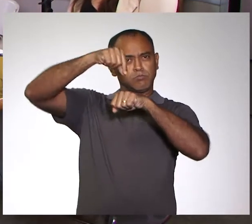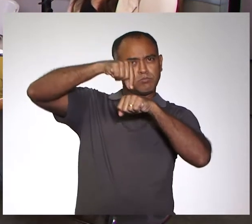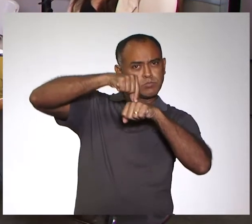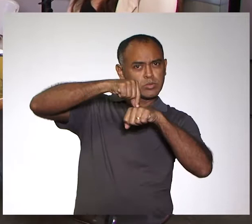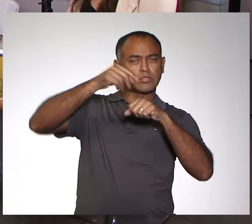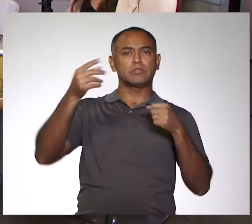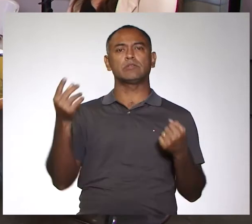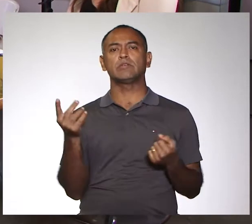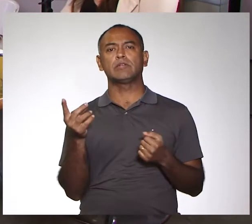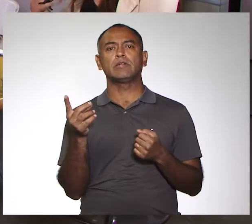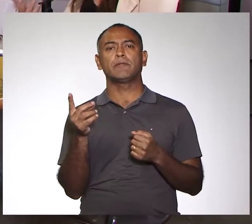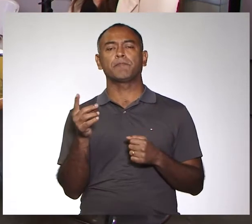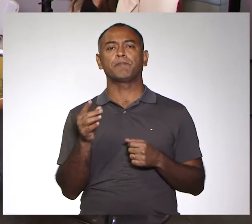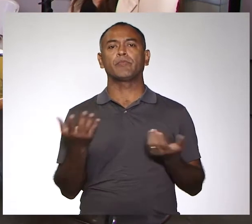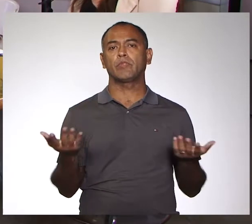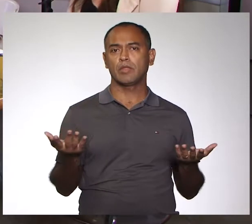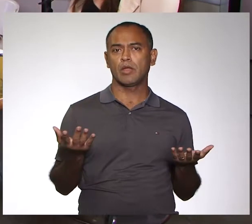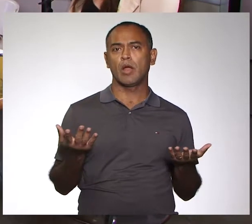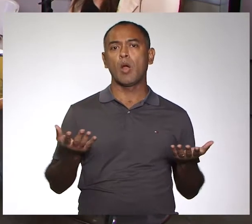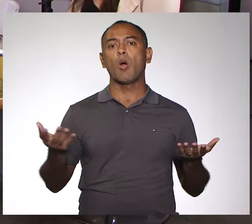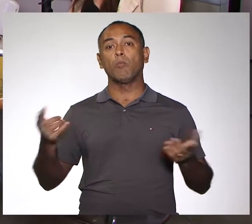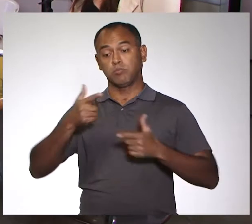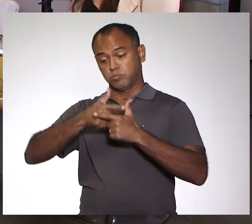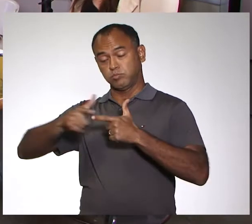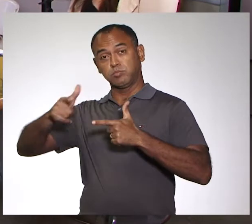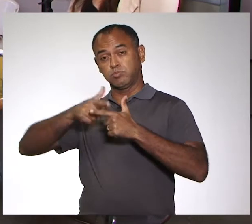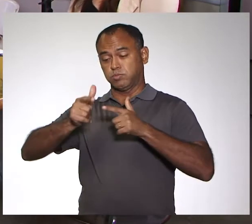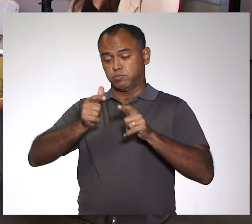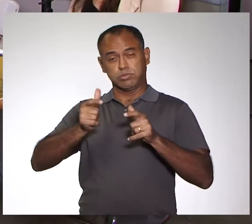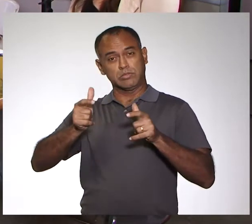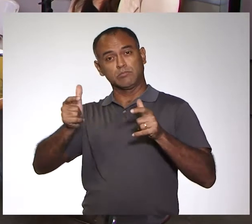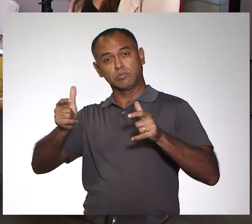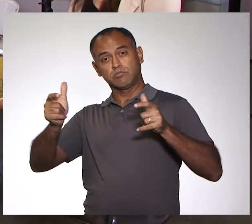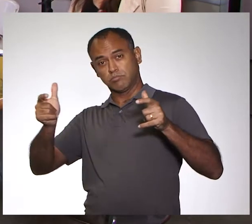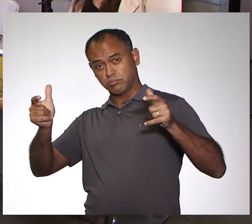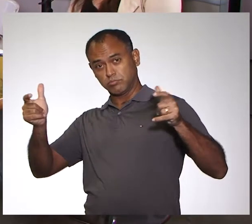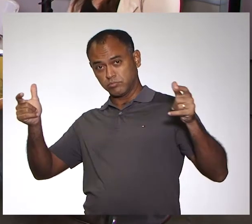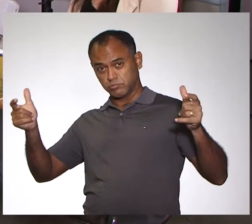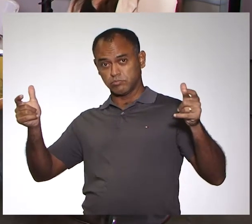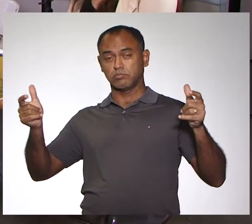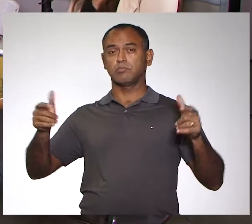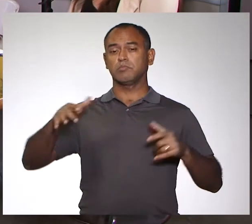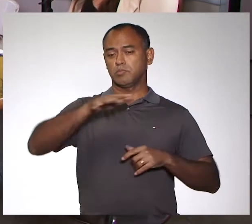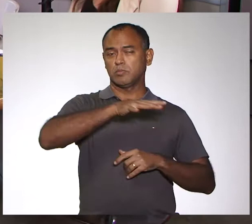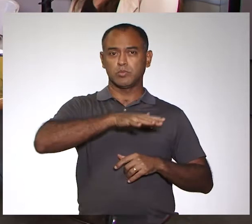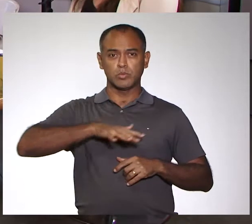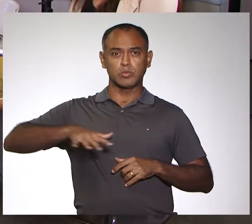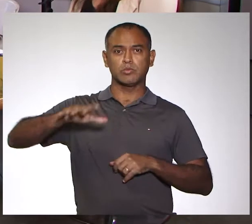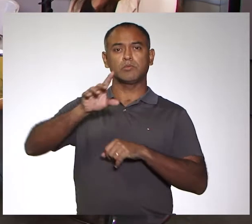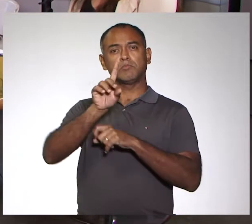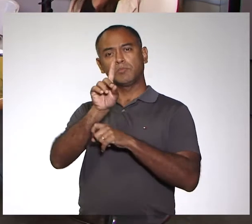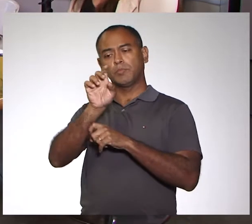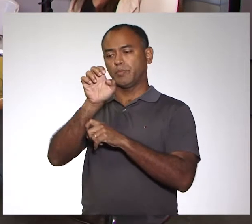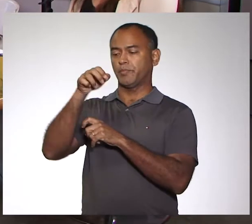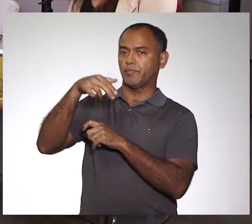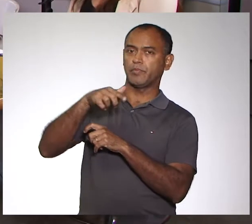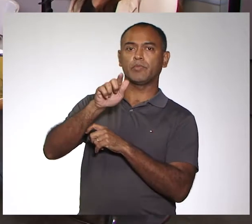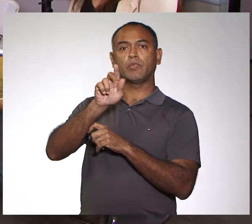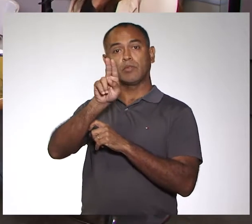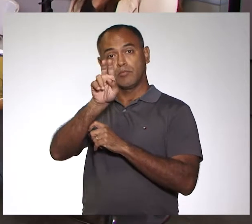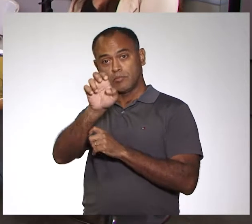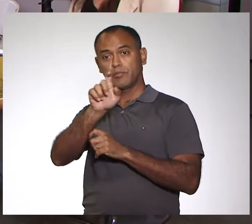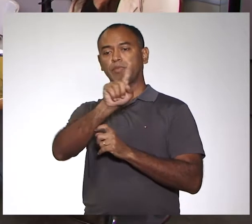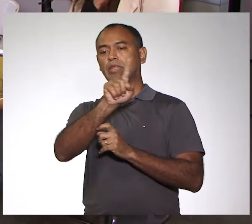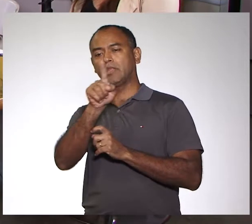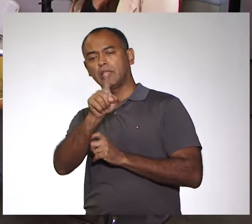Aedes aegypti. É muito um problema sério aqui para a nossa região, porque é o transmissor das arboviroses, dengue,